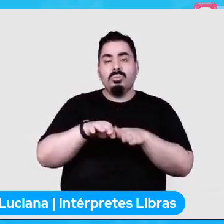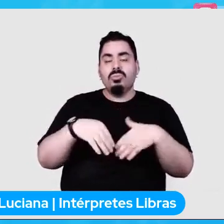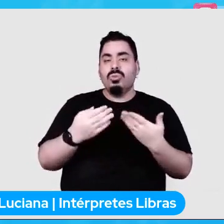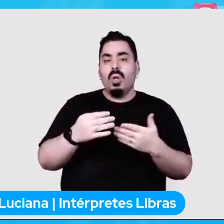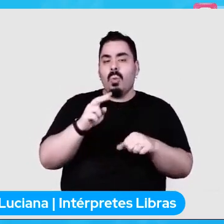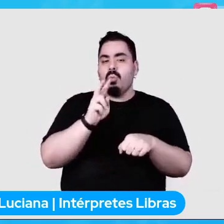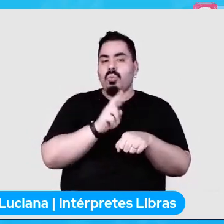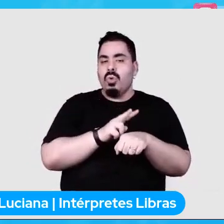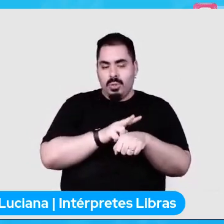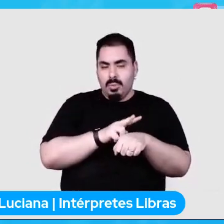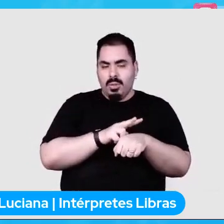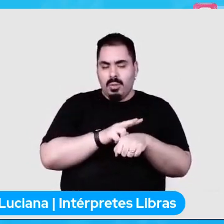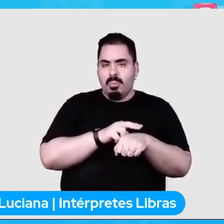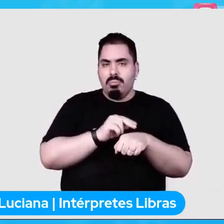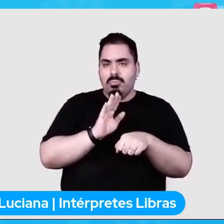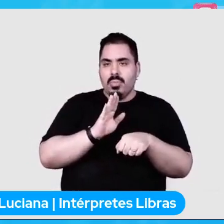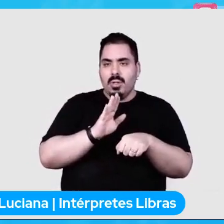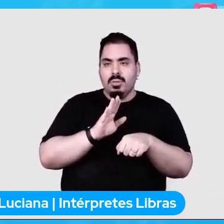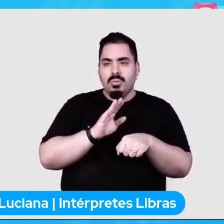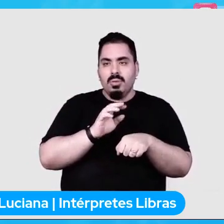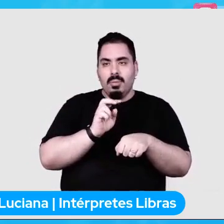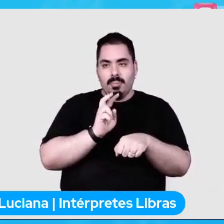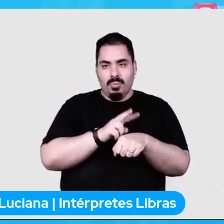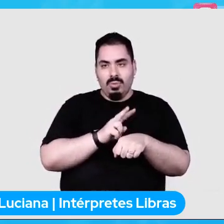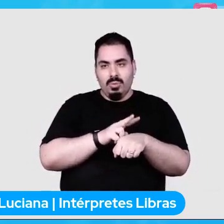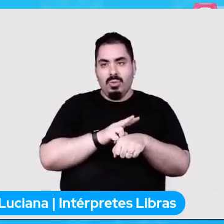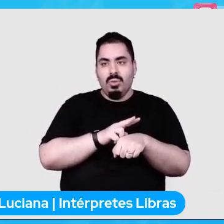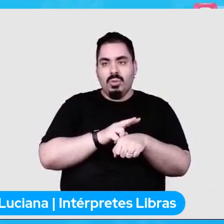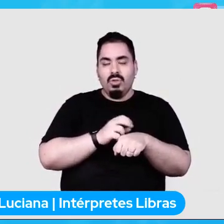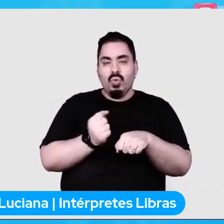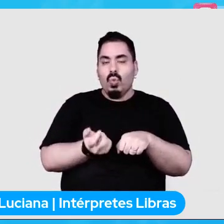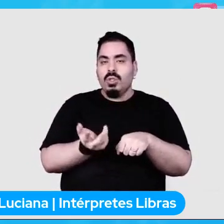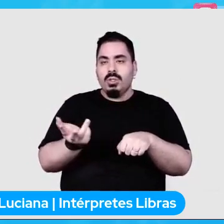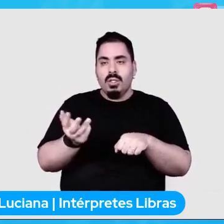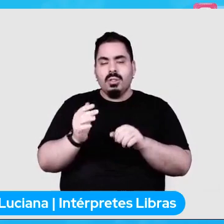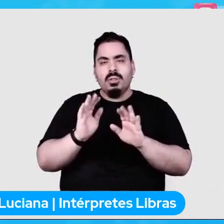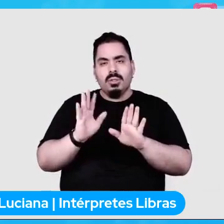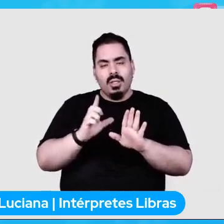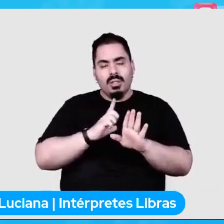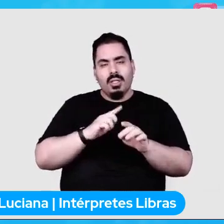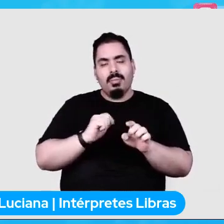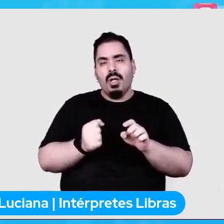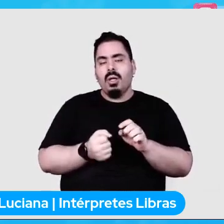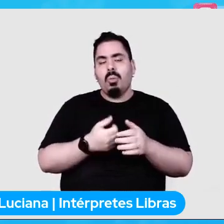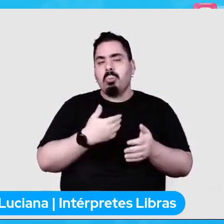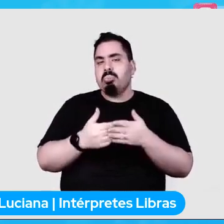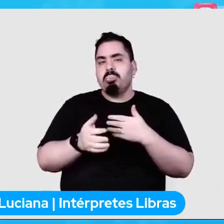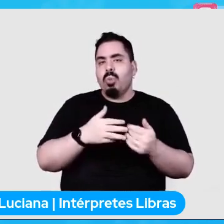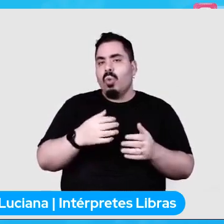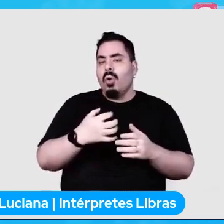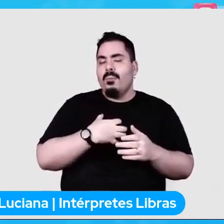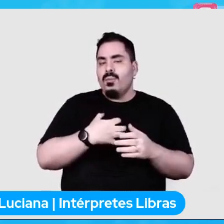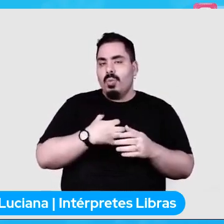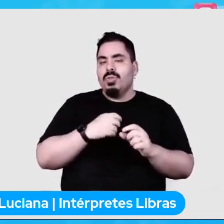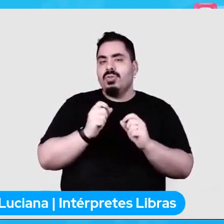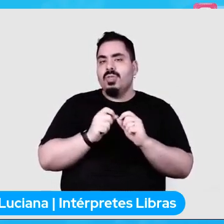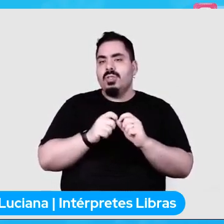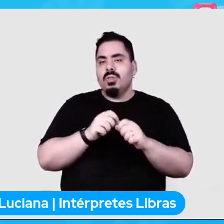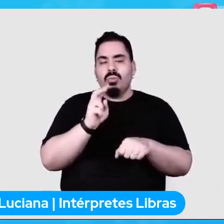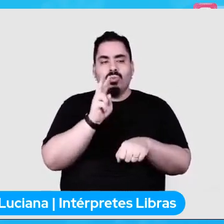monitoramento quantitativo existe alguma forma de realizarmos um monitoramento